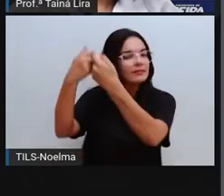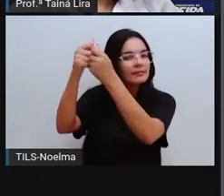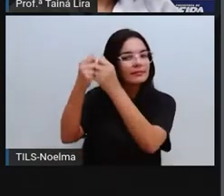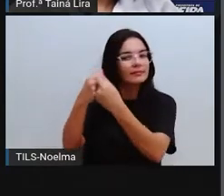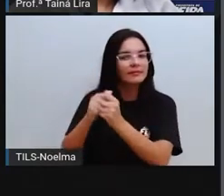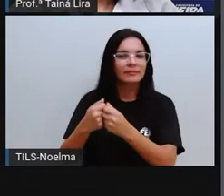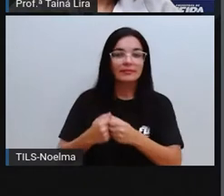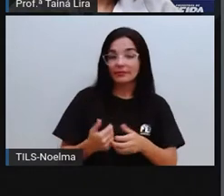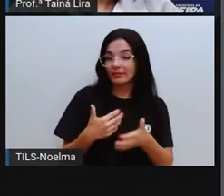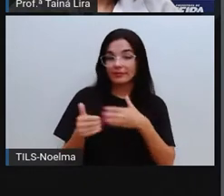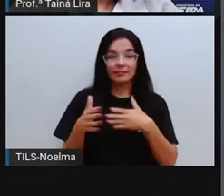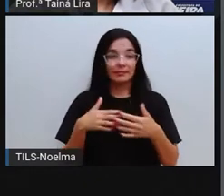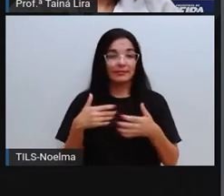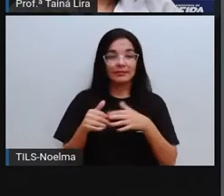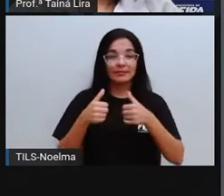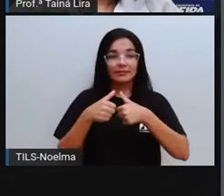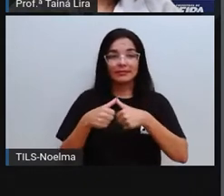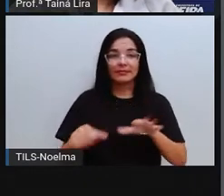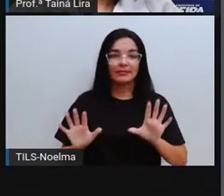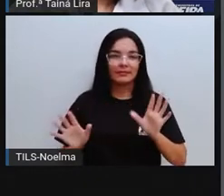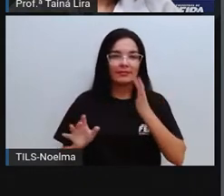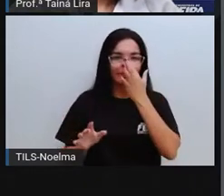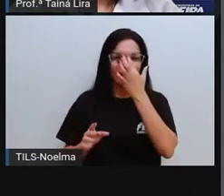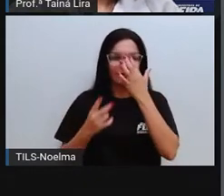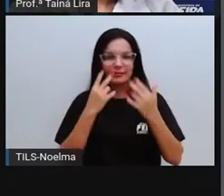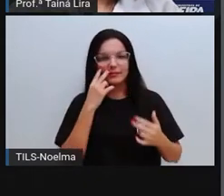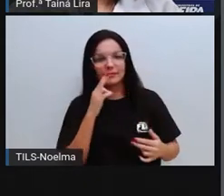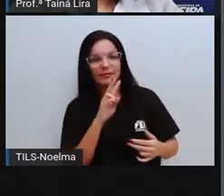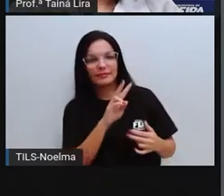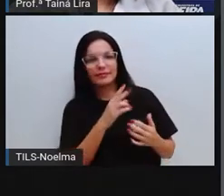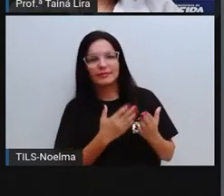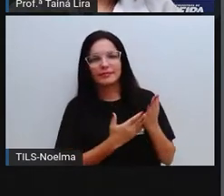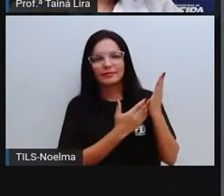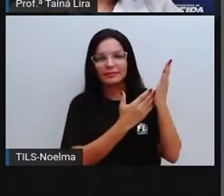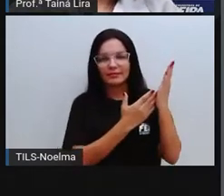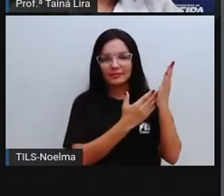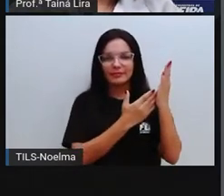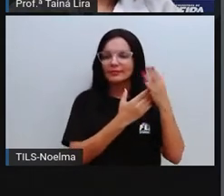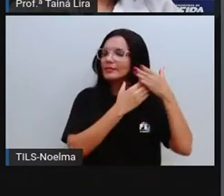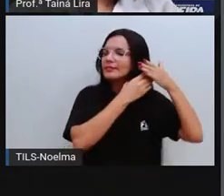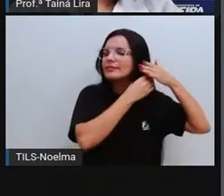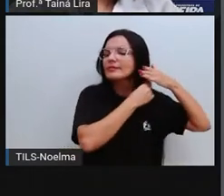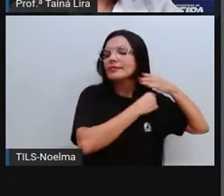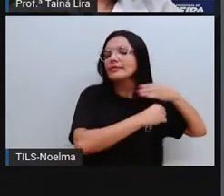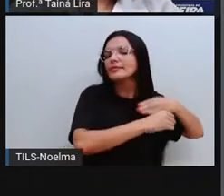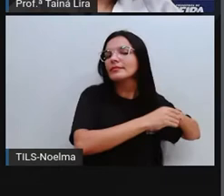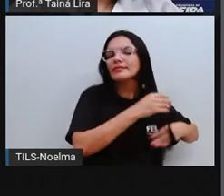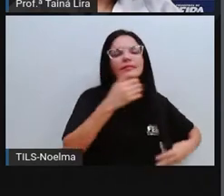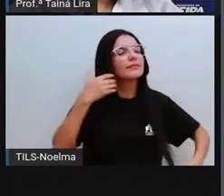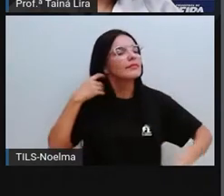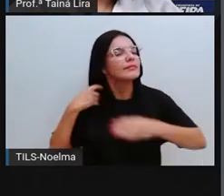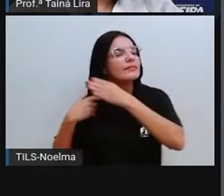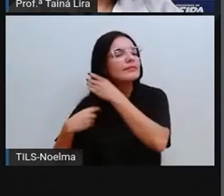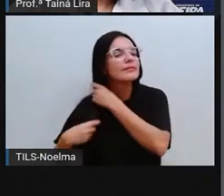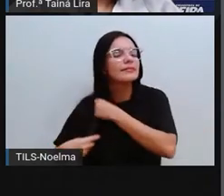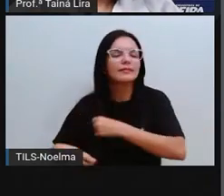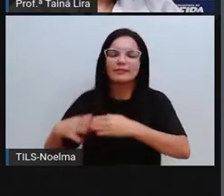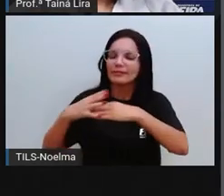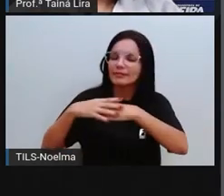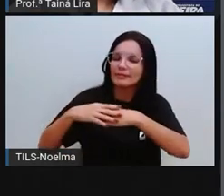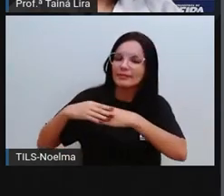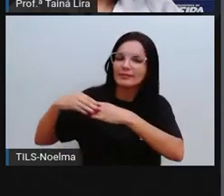está. Olha lá. Cabelo tão sedoso, tão gostoso de brincar.